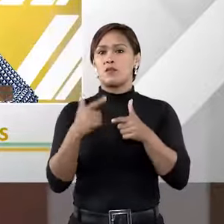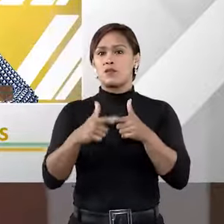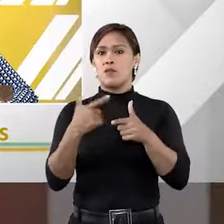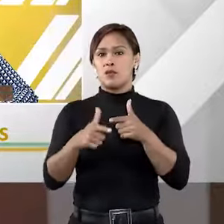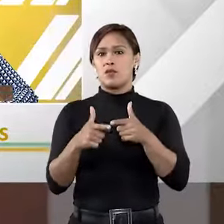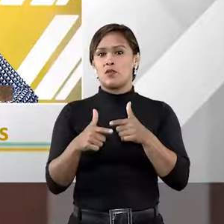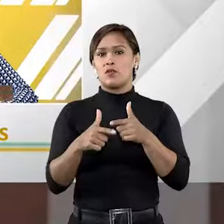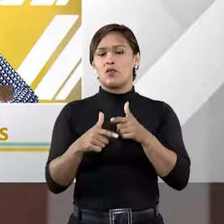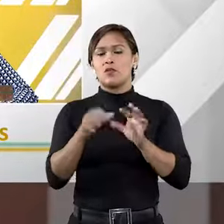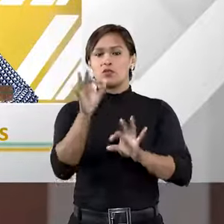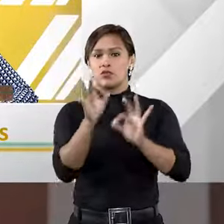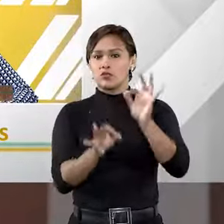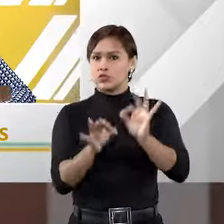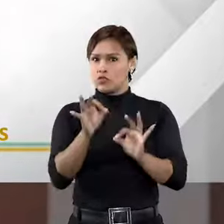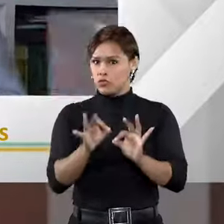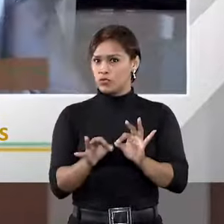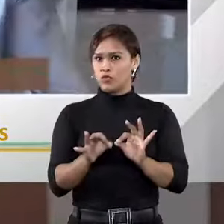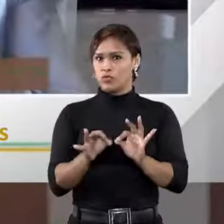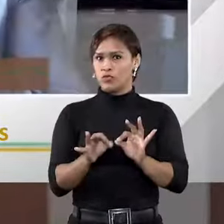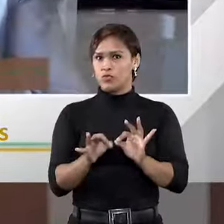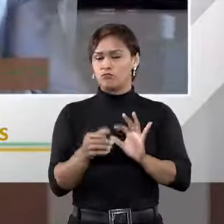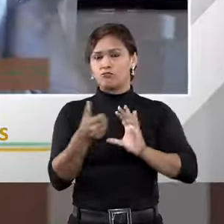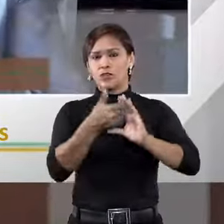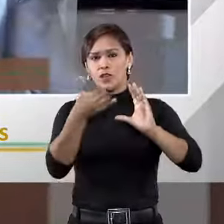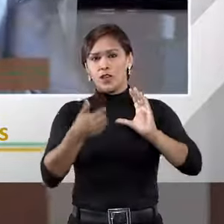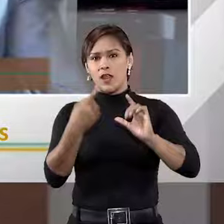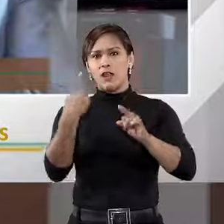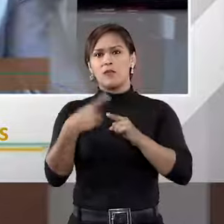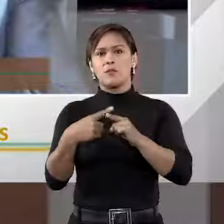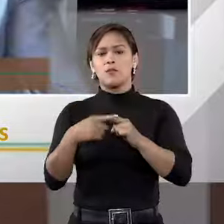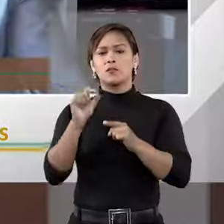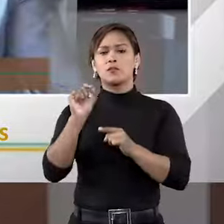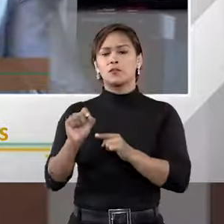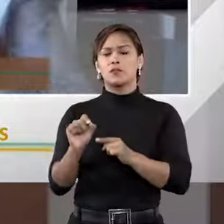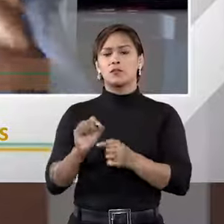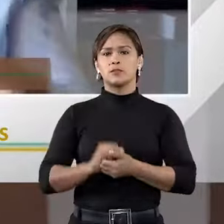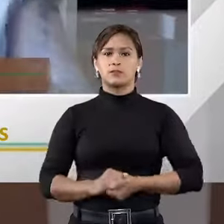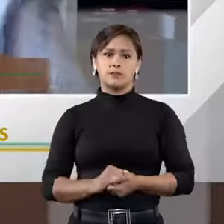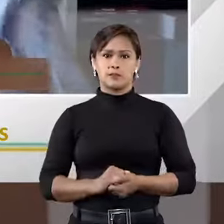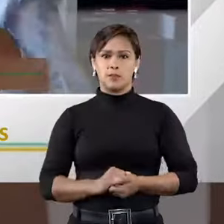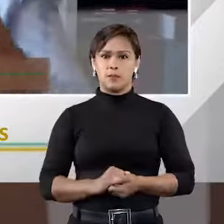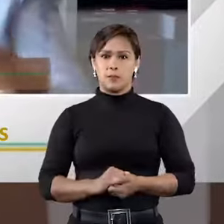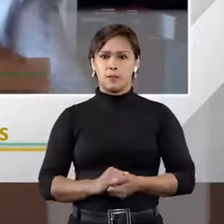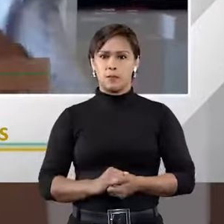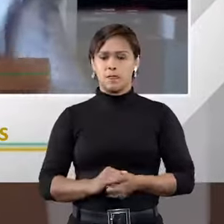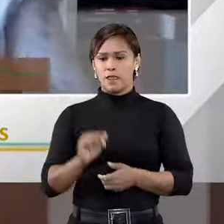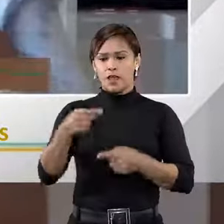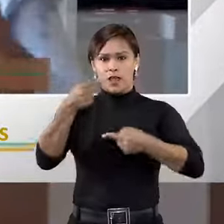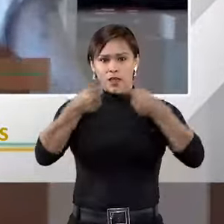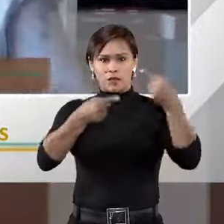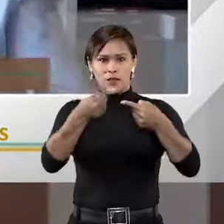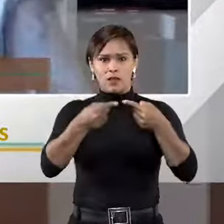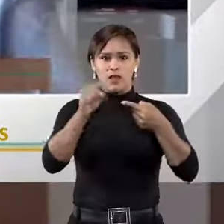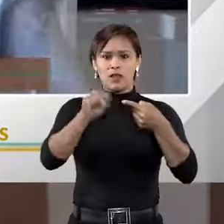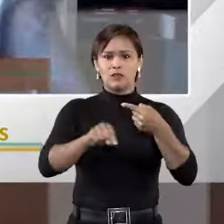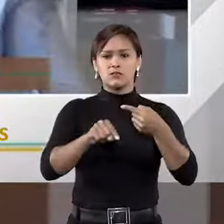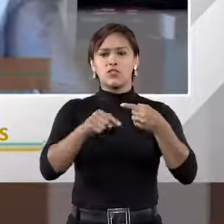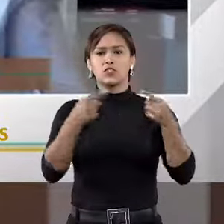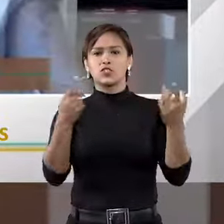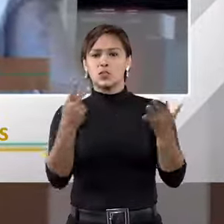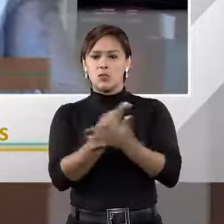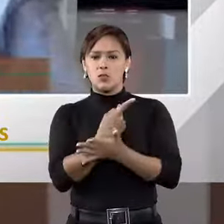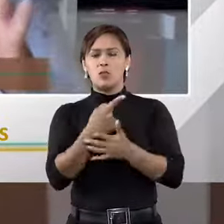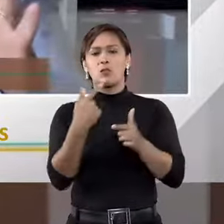jurídicos que se caracteriza pelo fato de aqueles que discutem, aqueles que litigam,